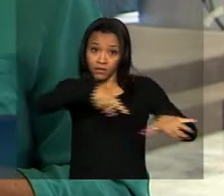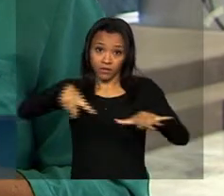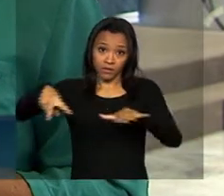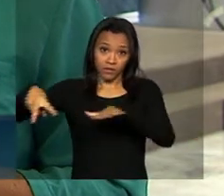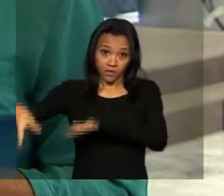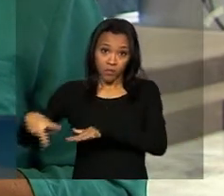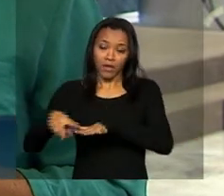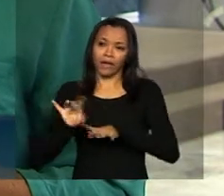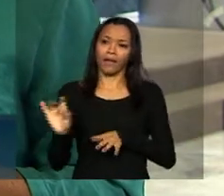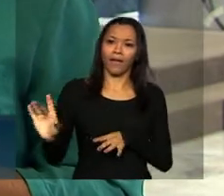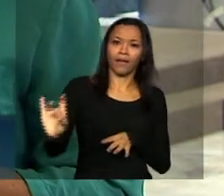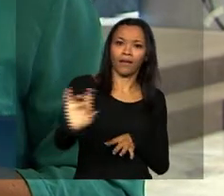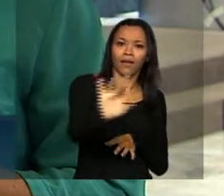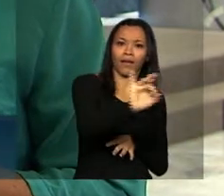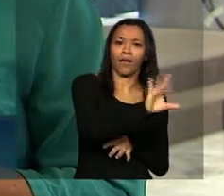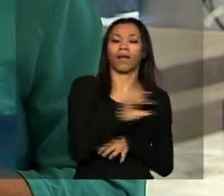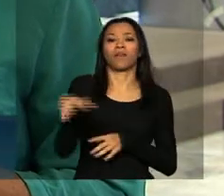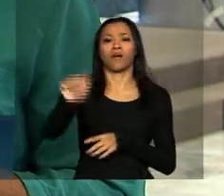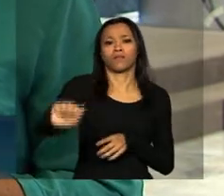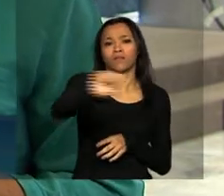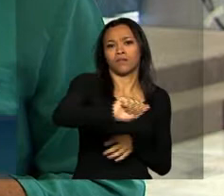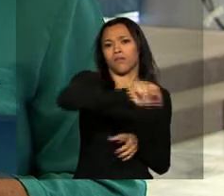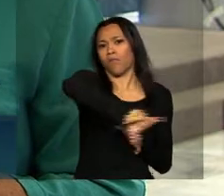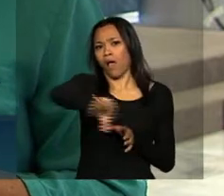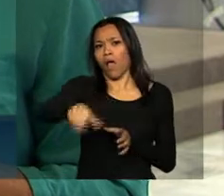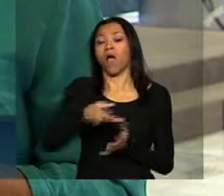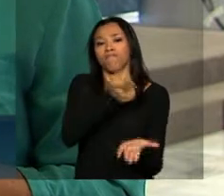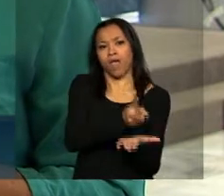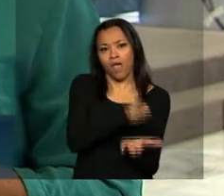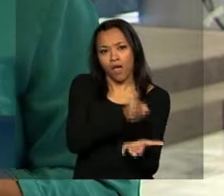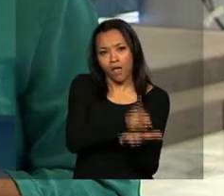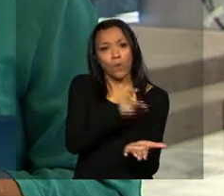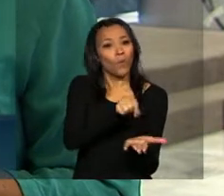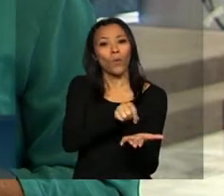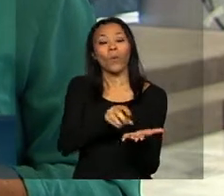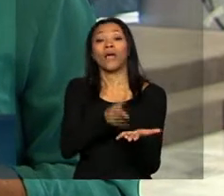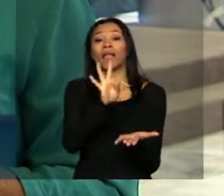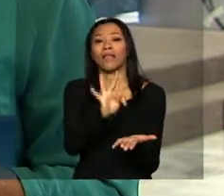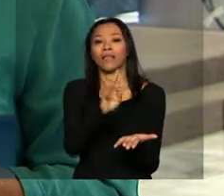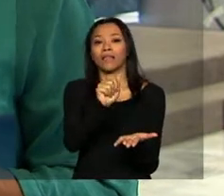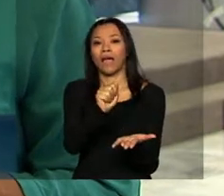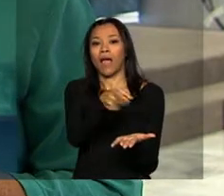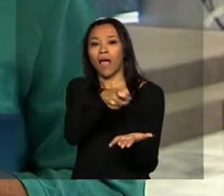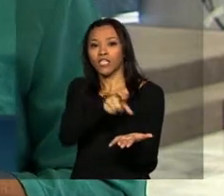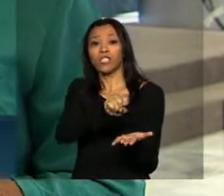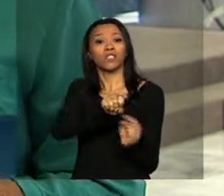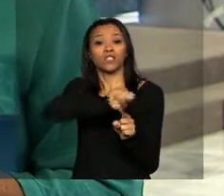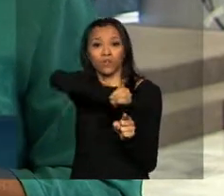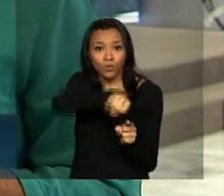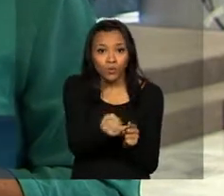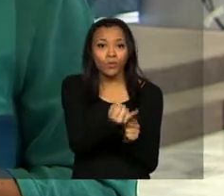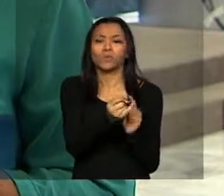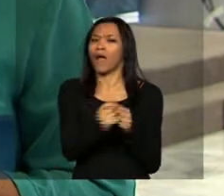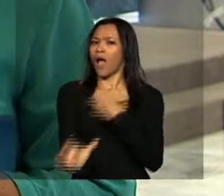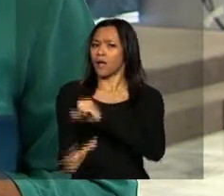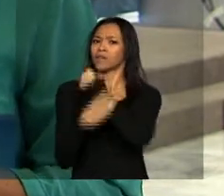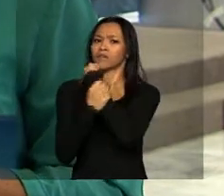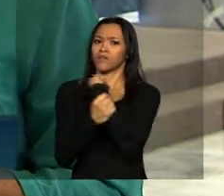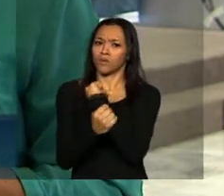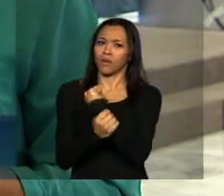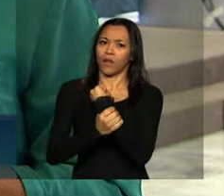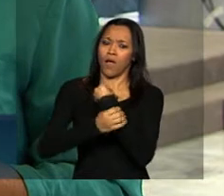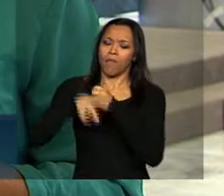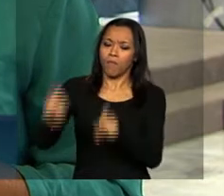as entidades defenderam a manutenção da taxa de juros, que para que elas sejam mantidas, então como forma para garantir a produção